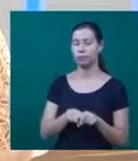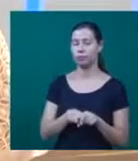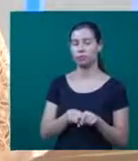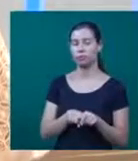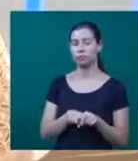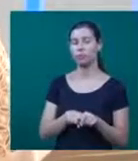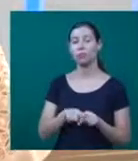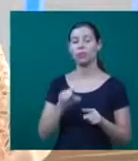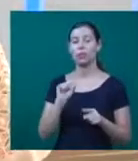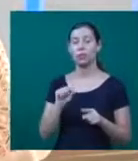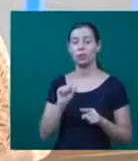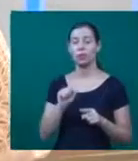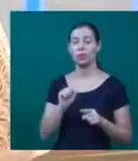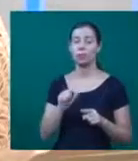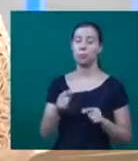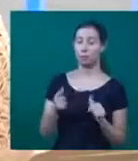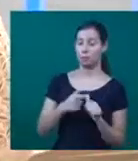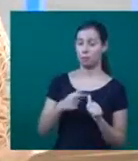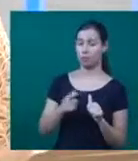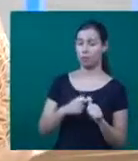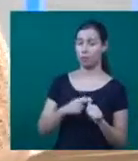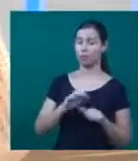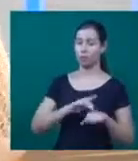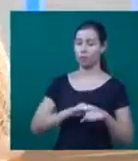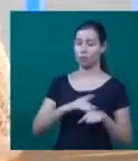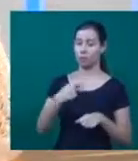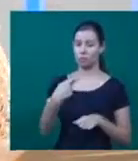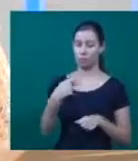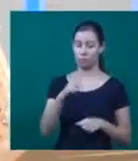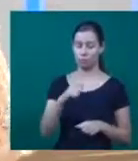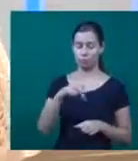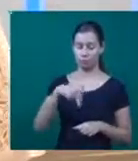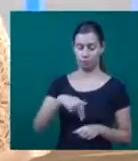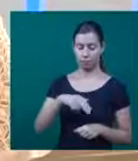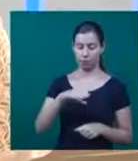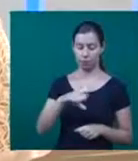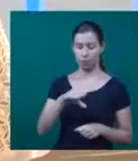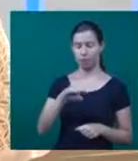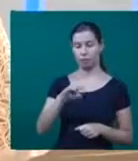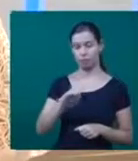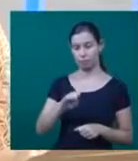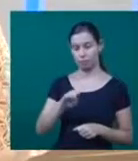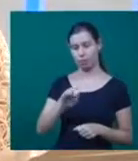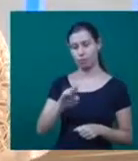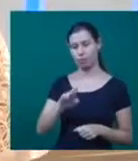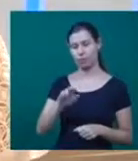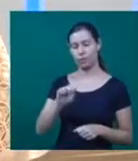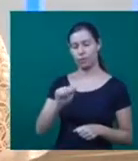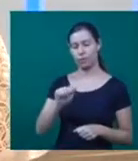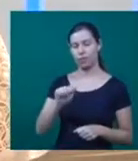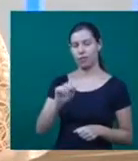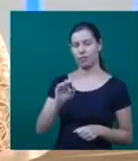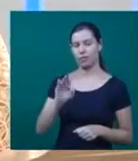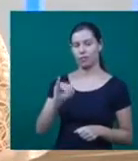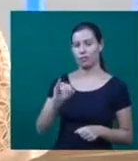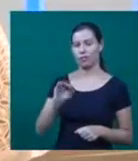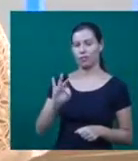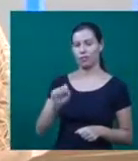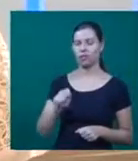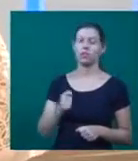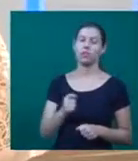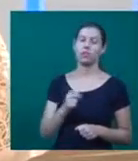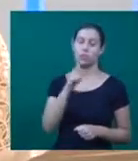de pancreatite crônica e a pancreatite crônica, é uma inflamação do pâncreas, pode também ser causa de